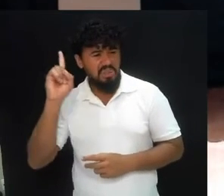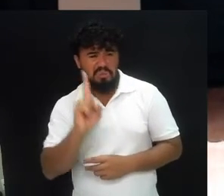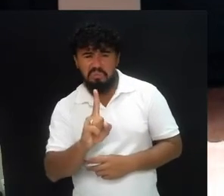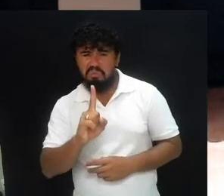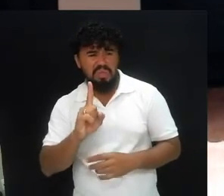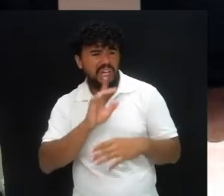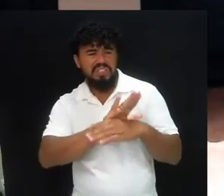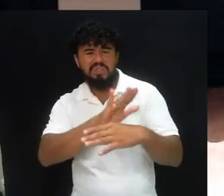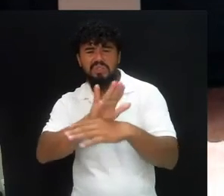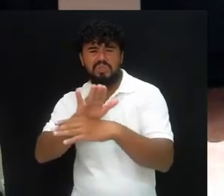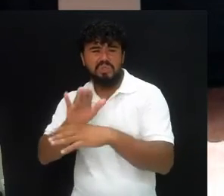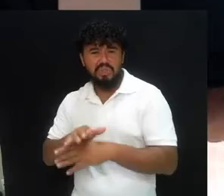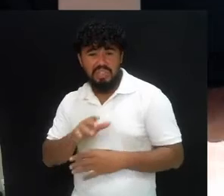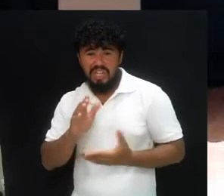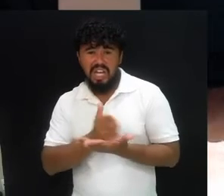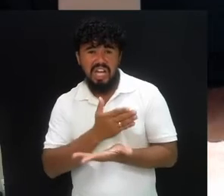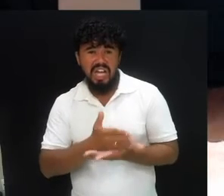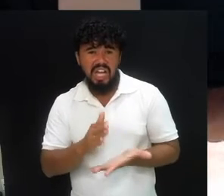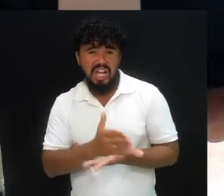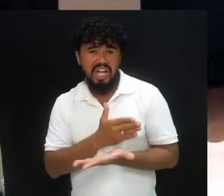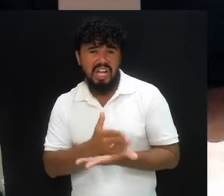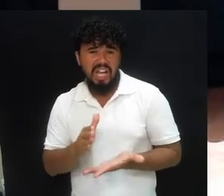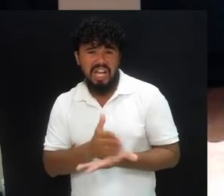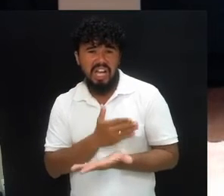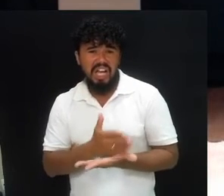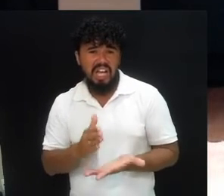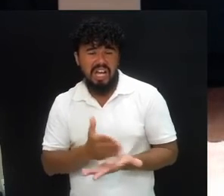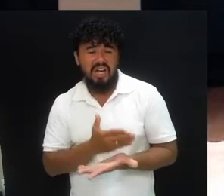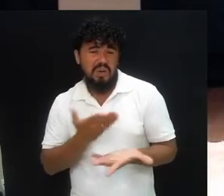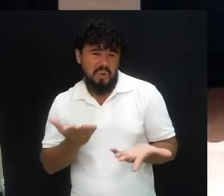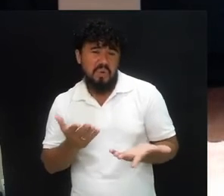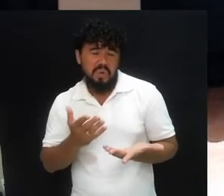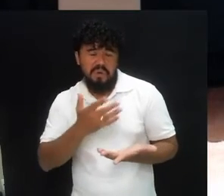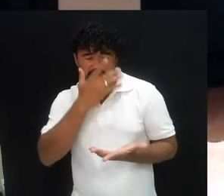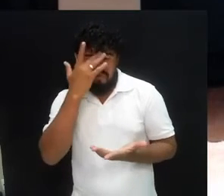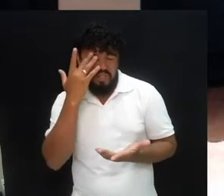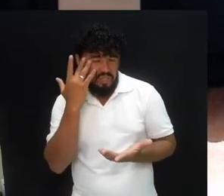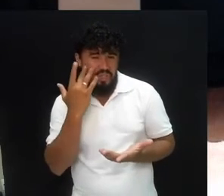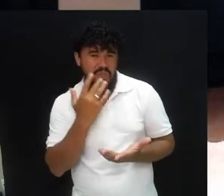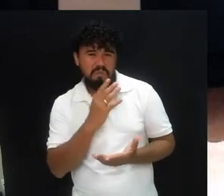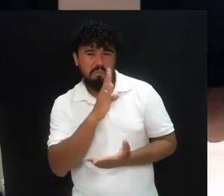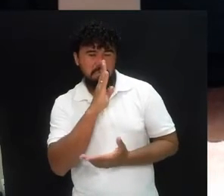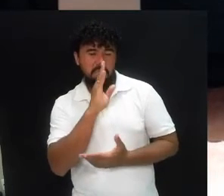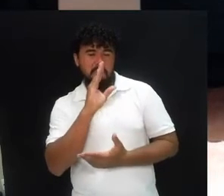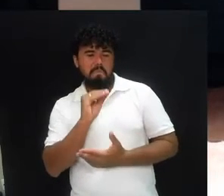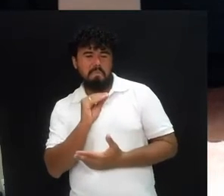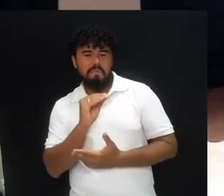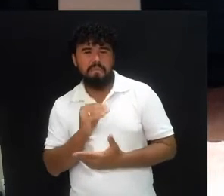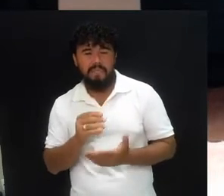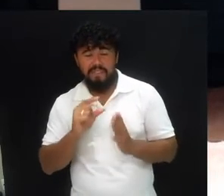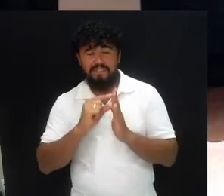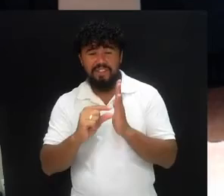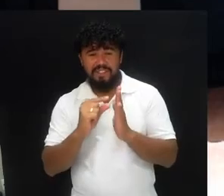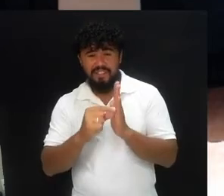E Ele faz leão jejuar. Vamos ao texto bíblico. Versículo de número 22.